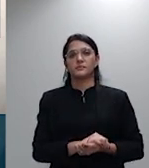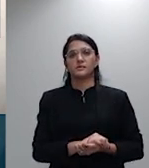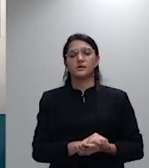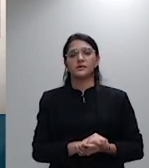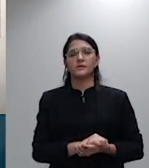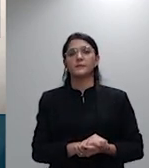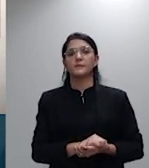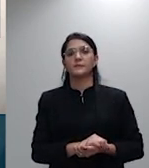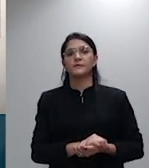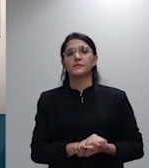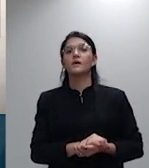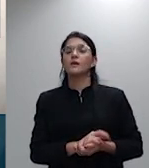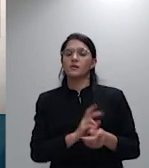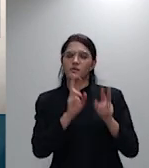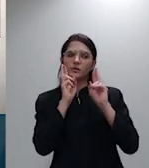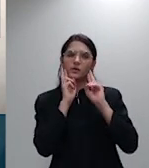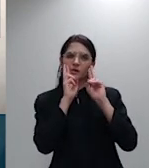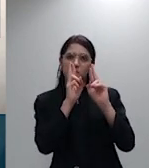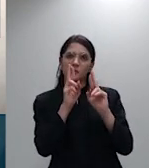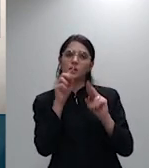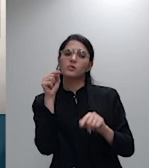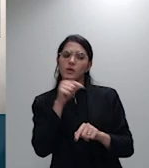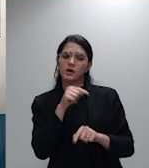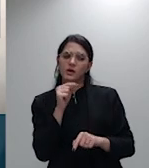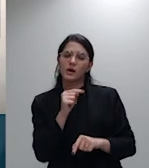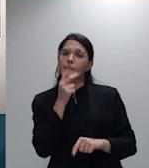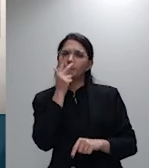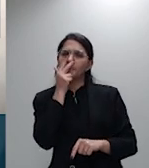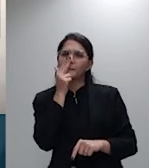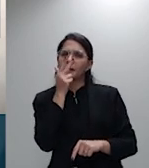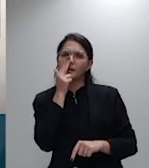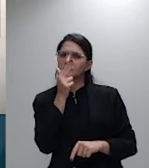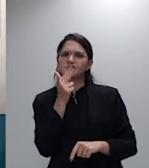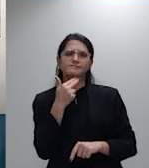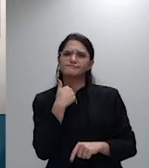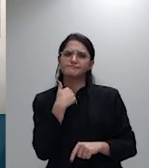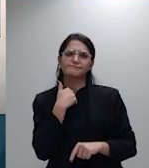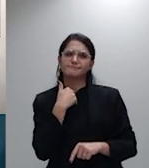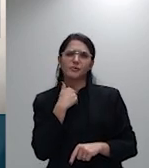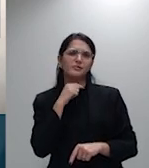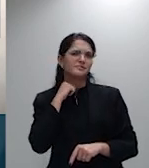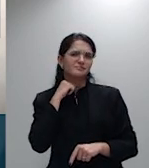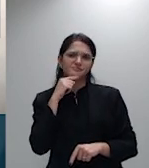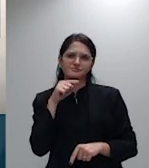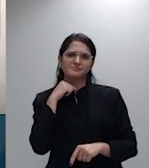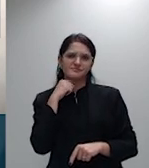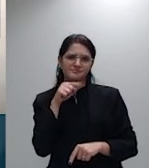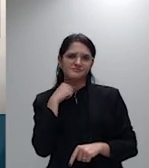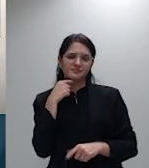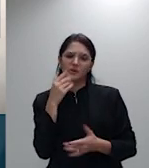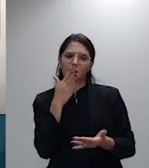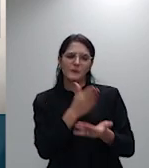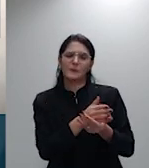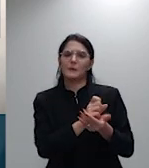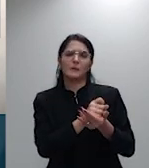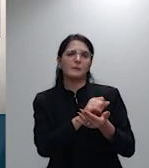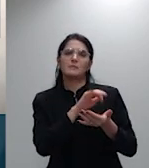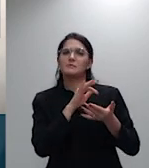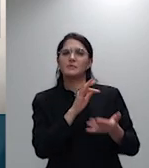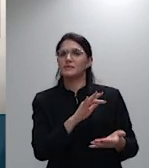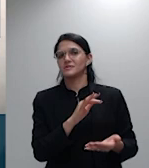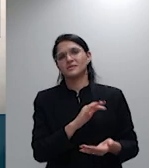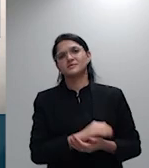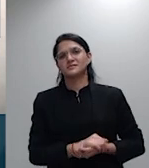porque volto a dizer a ação prossegue consoante a prova de